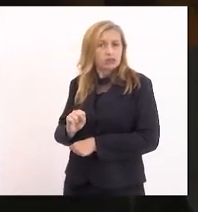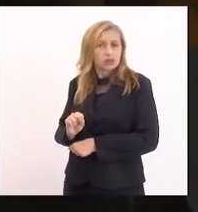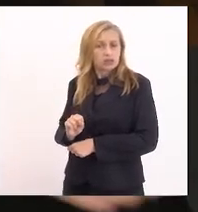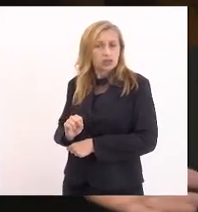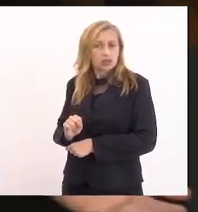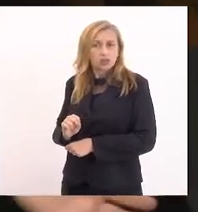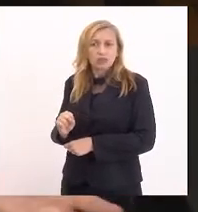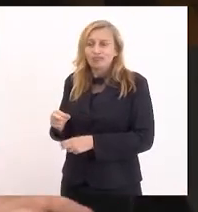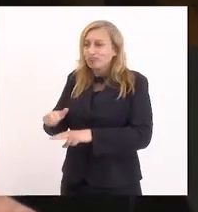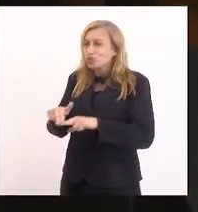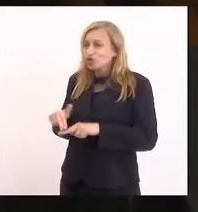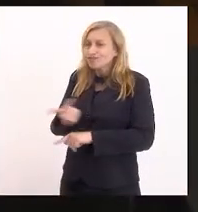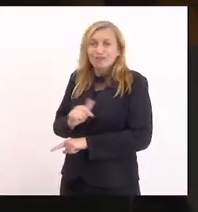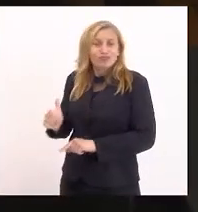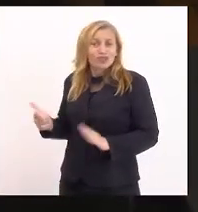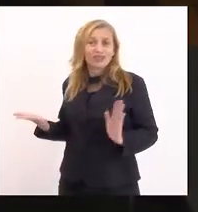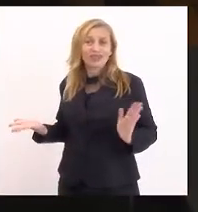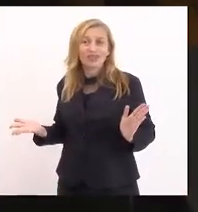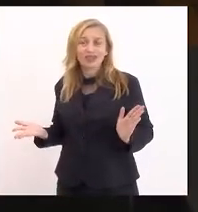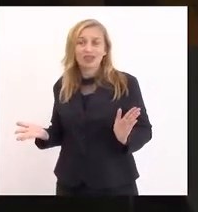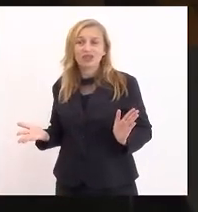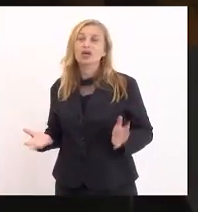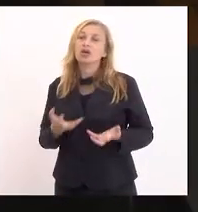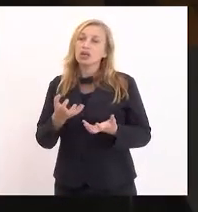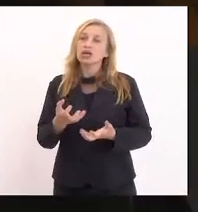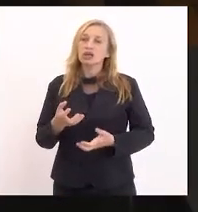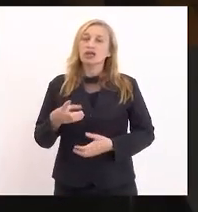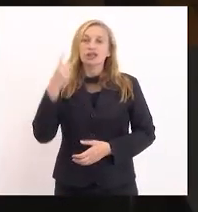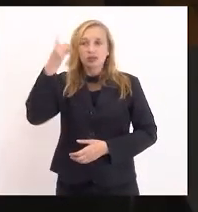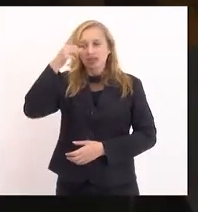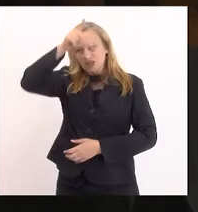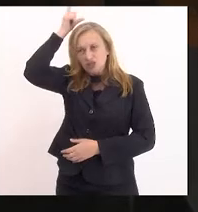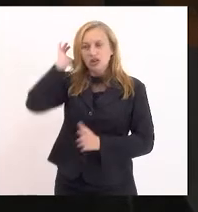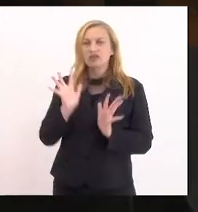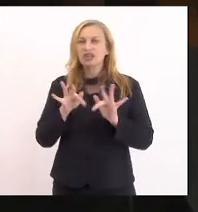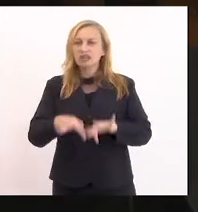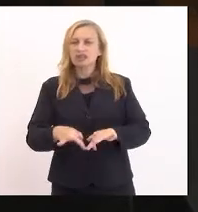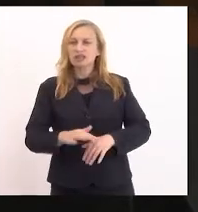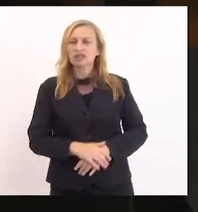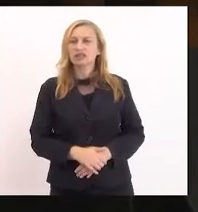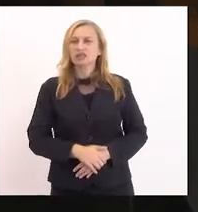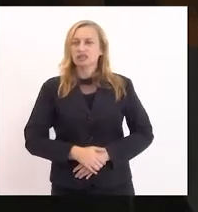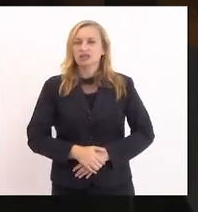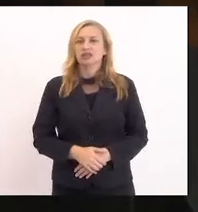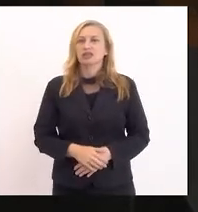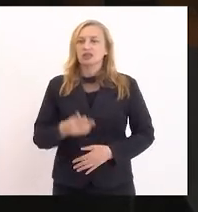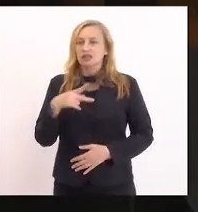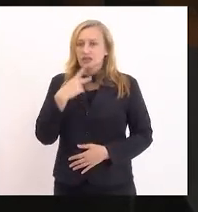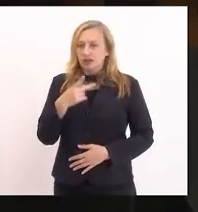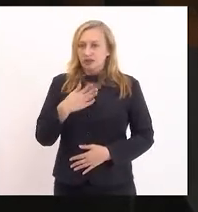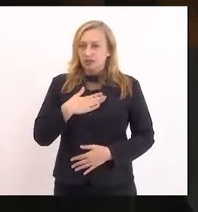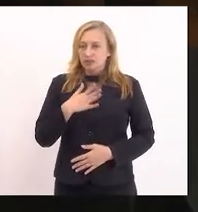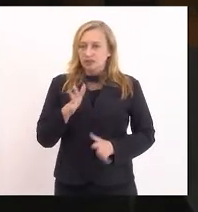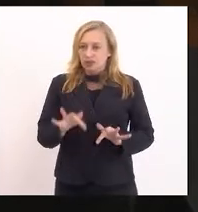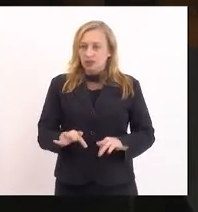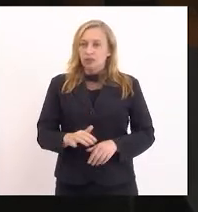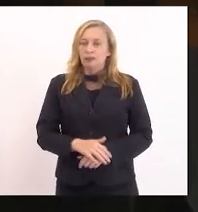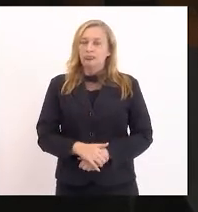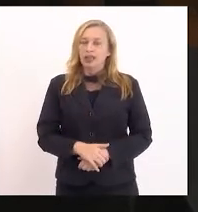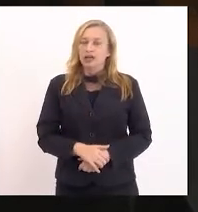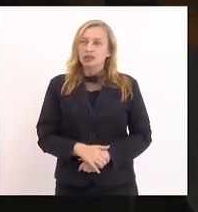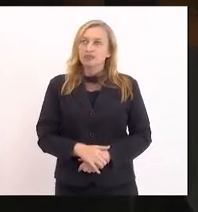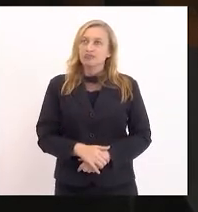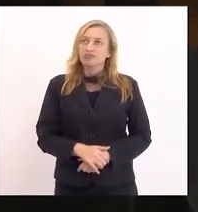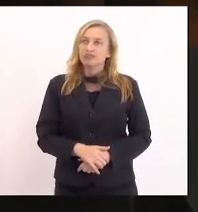sem qualquer tipo de fundamento. queria, Luiz Paulo, já concluindo, fazer aqui essa manifestação mais